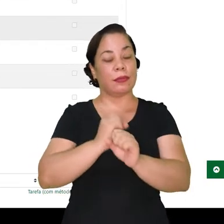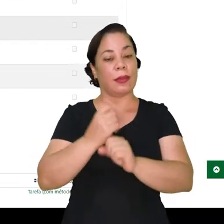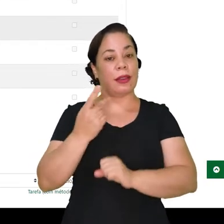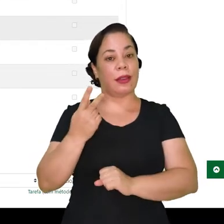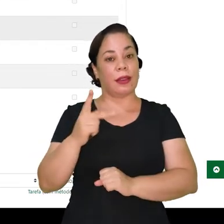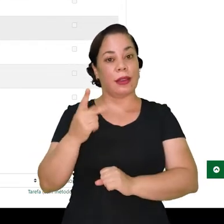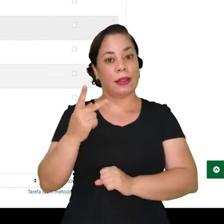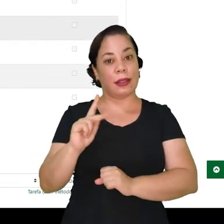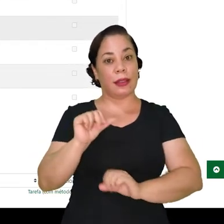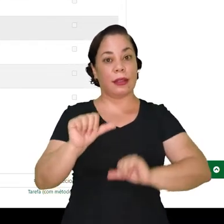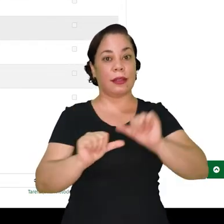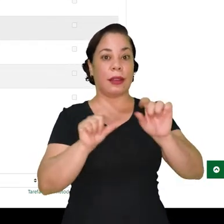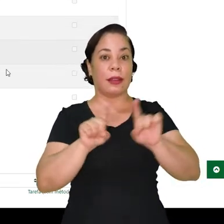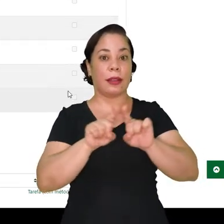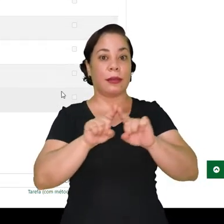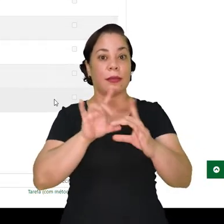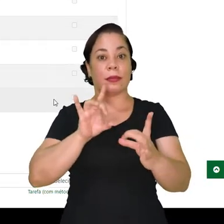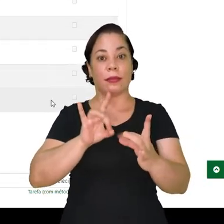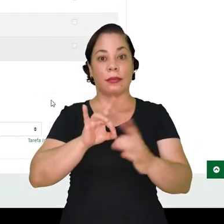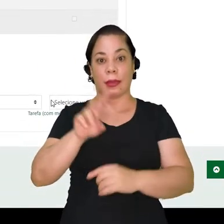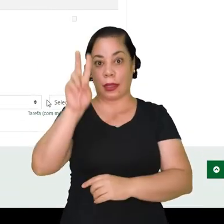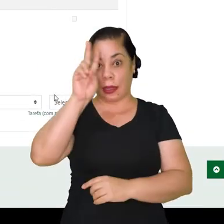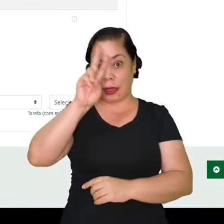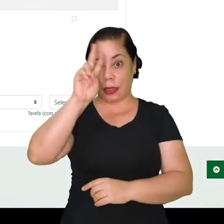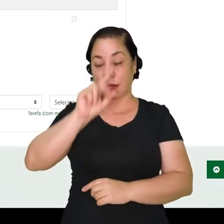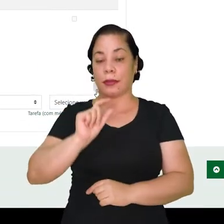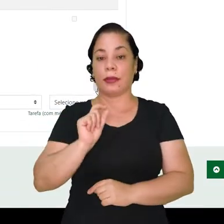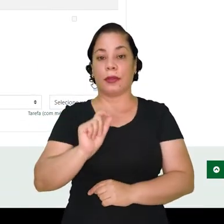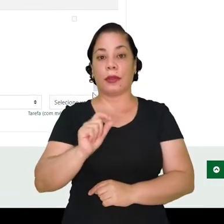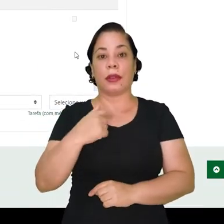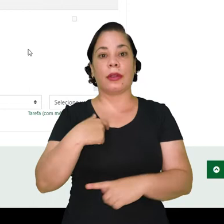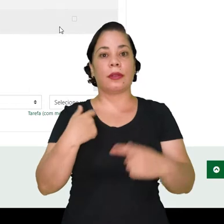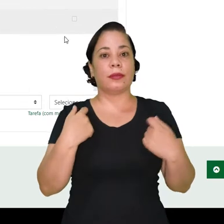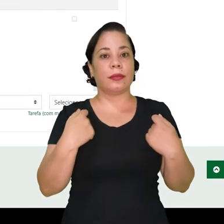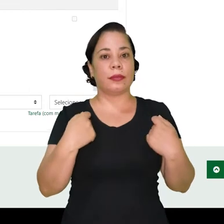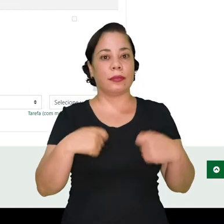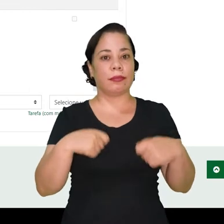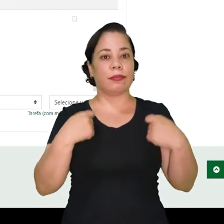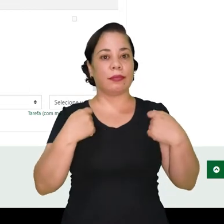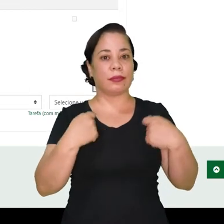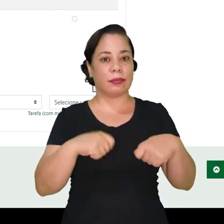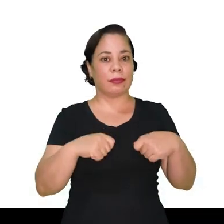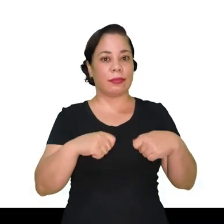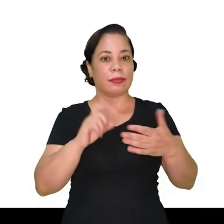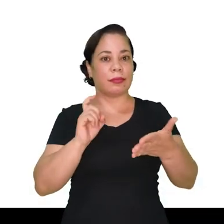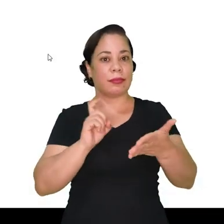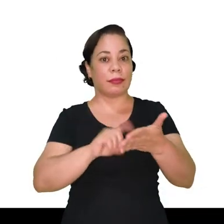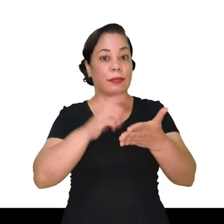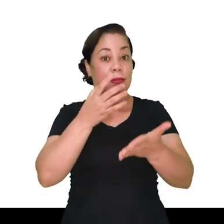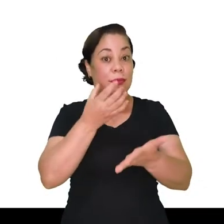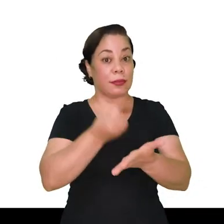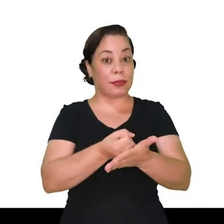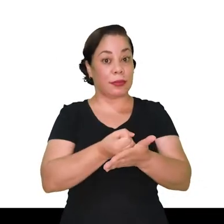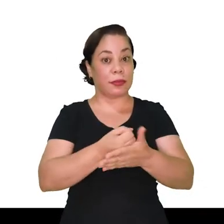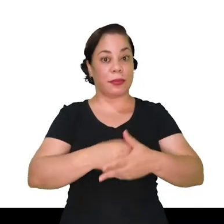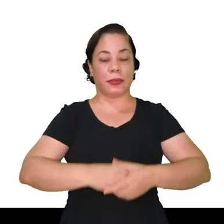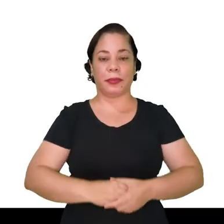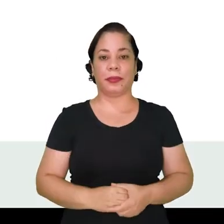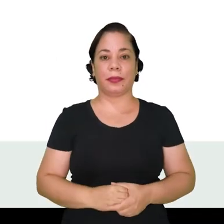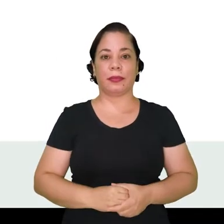nota dela e alterar também o feedback. Lembrando que eu preciso clicar aqui em salvar.